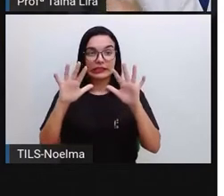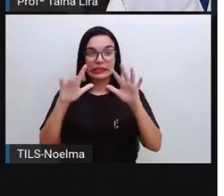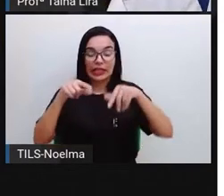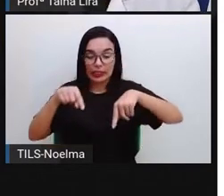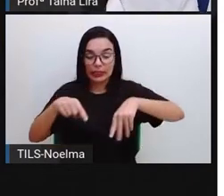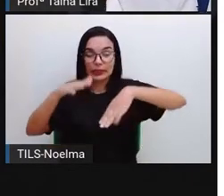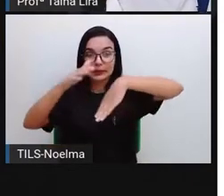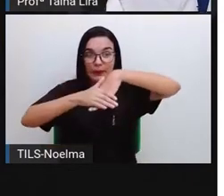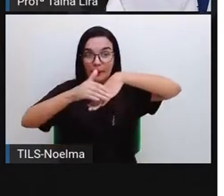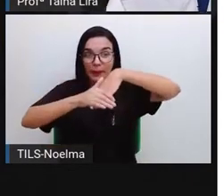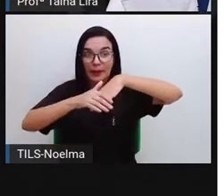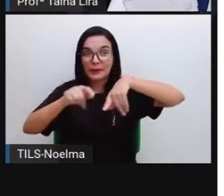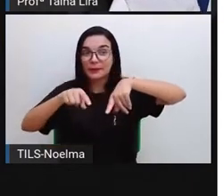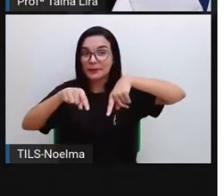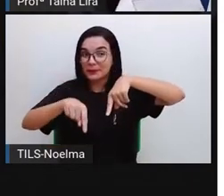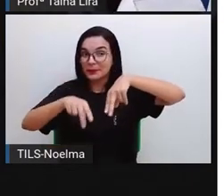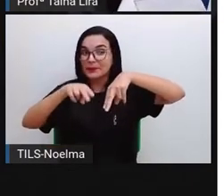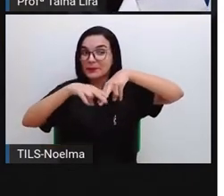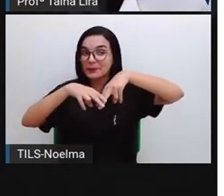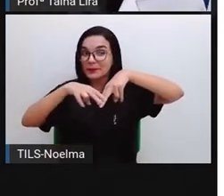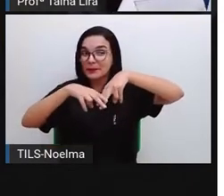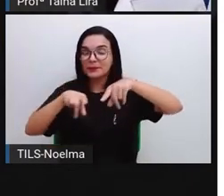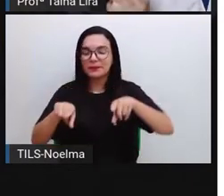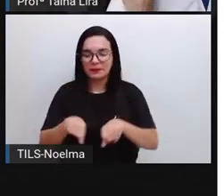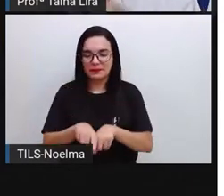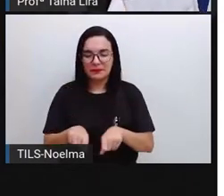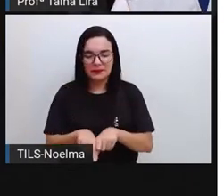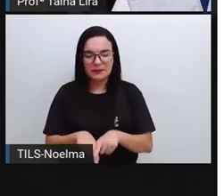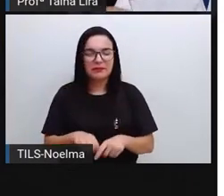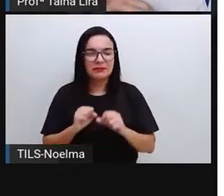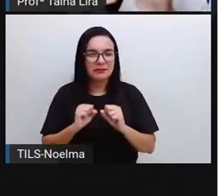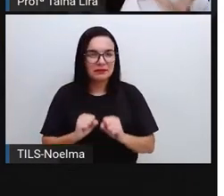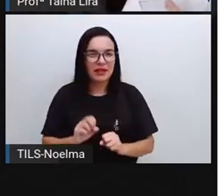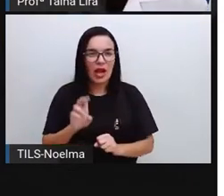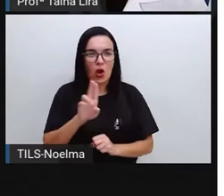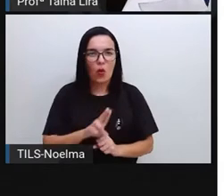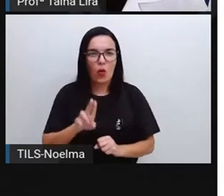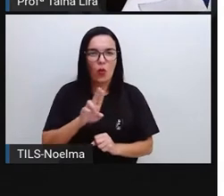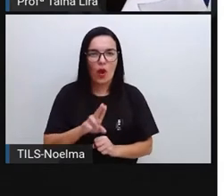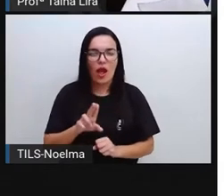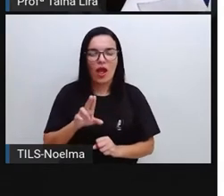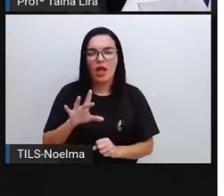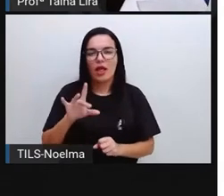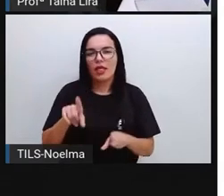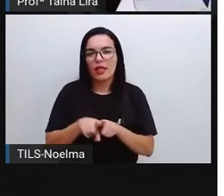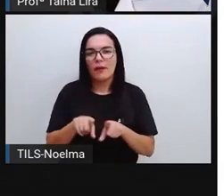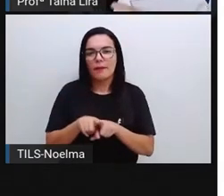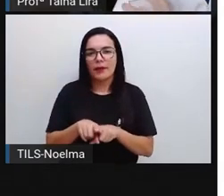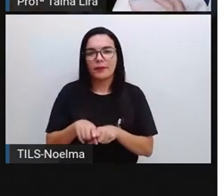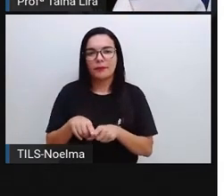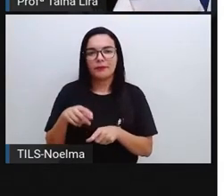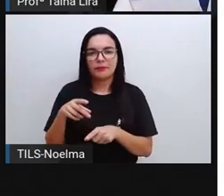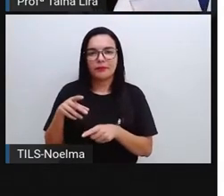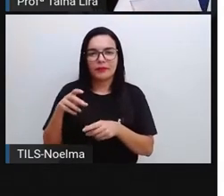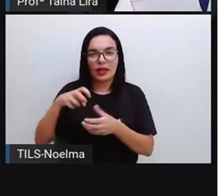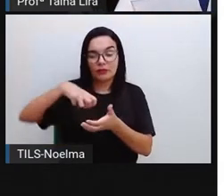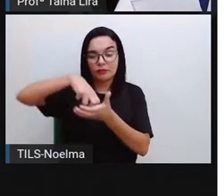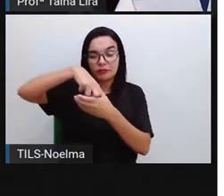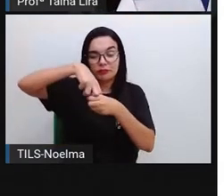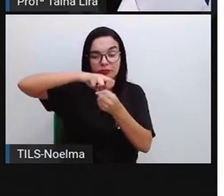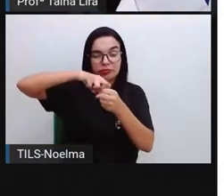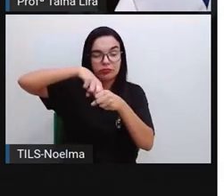e os dedos dos pés, tá? Poderia usar ali palitos de picolé, tampinha de garrafa.